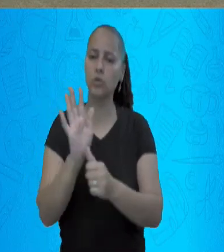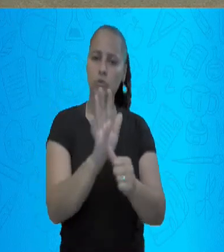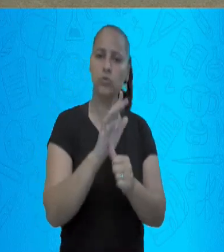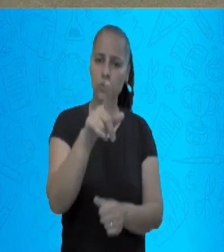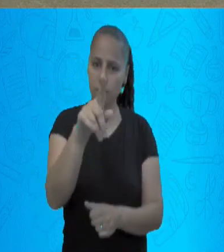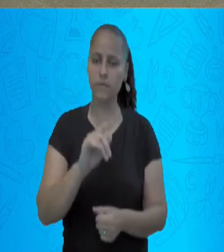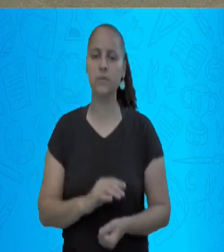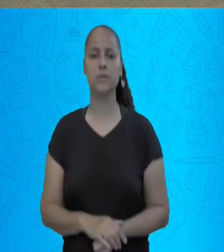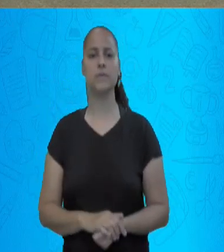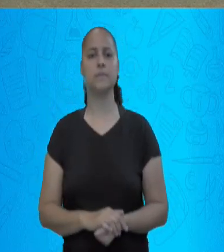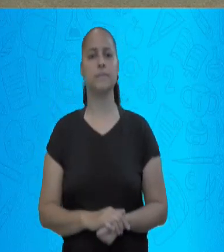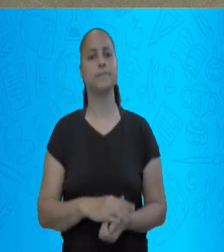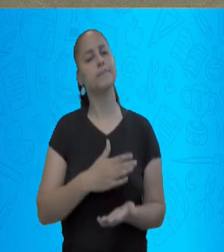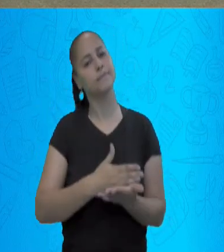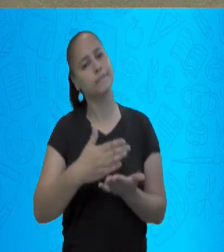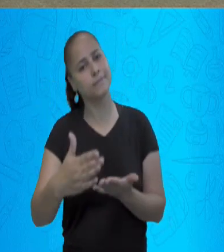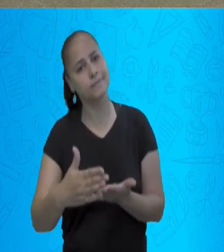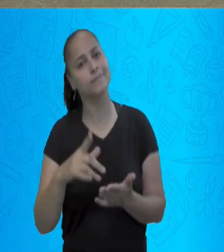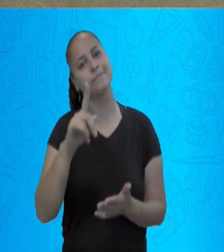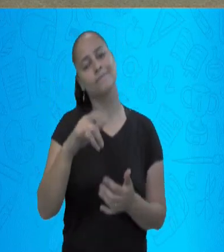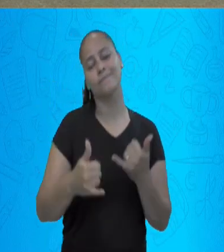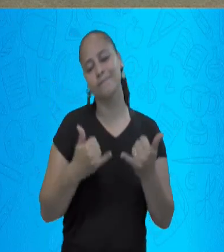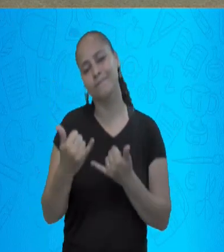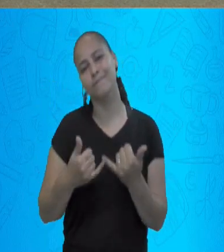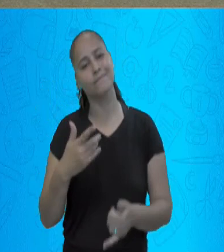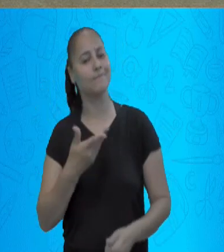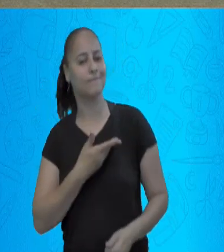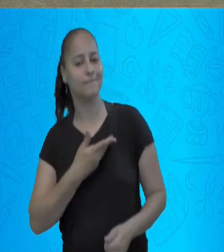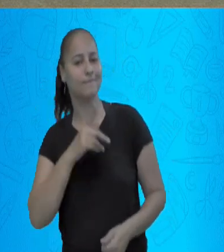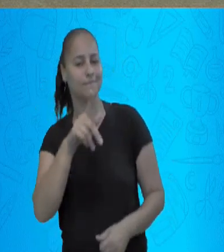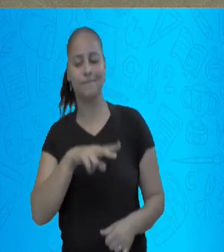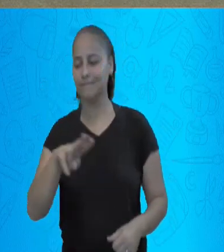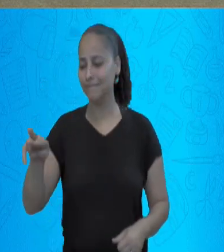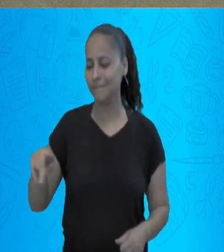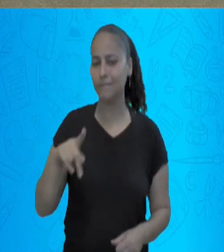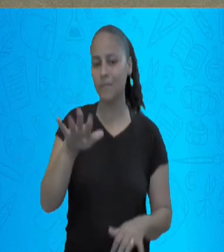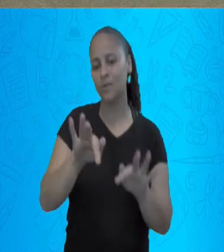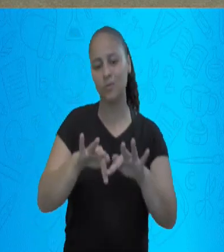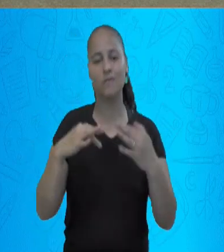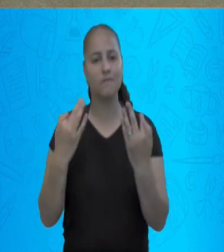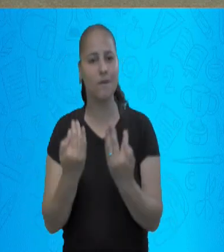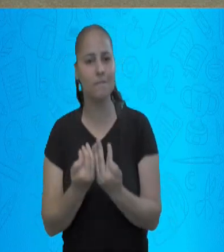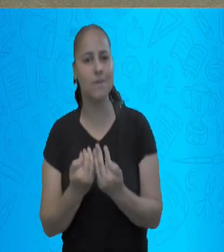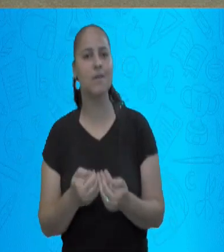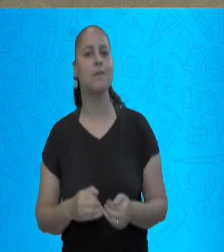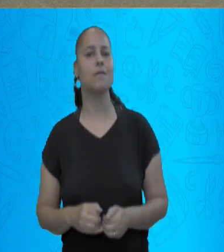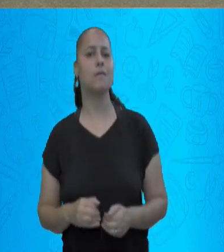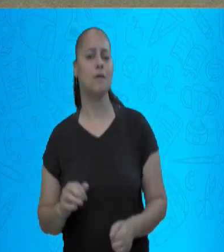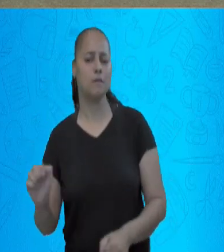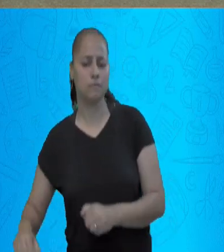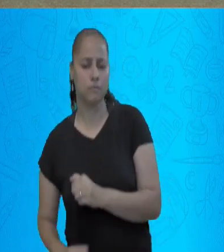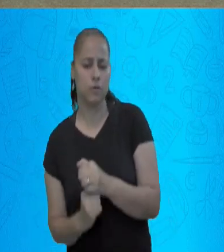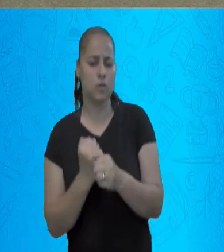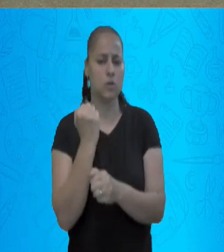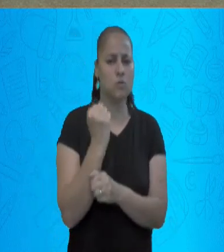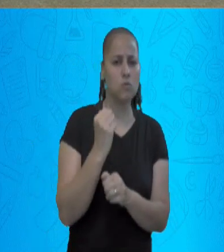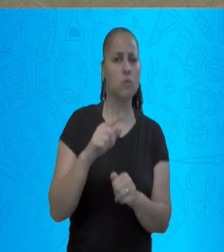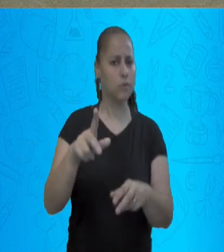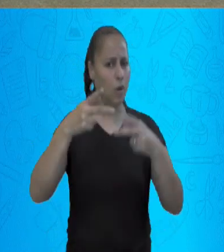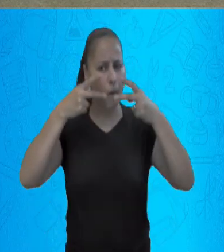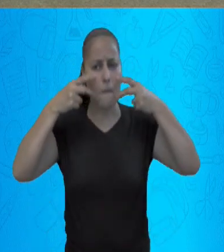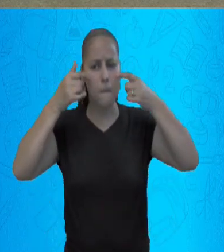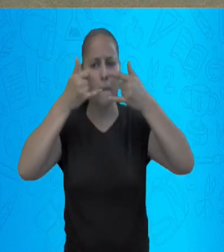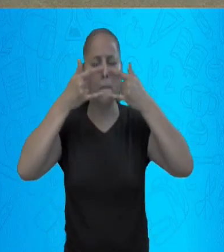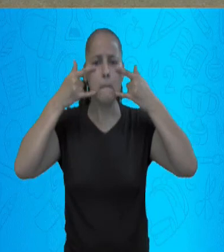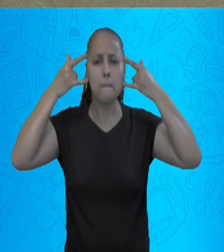e o restante do tempo aproveite para ficar com a família, se cuidem, usem máscara se for sair,